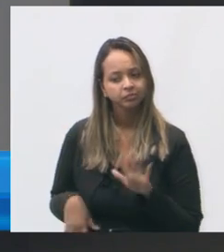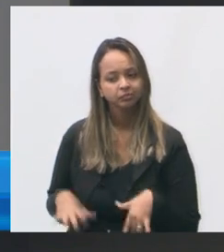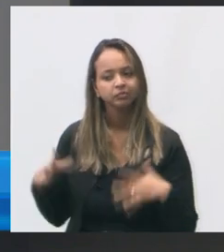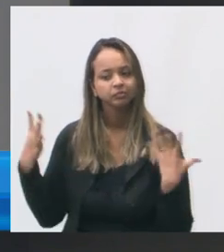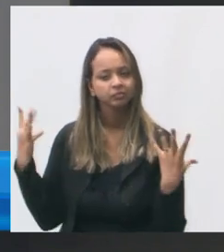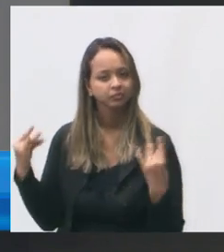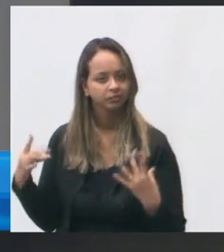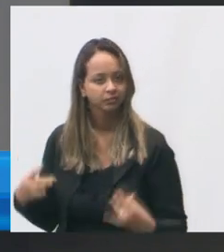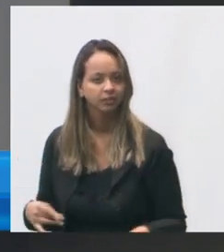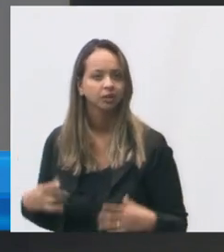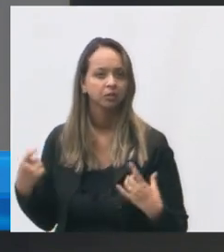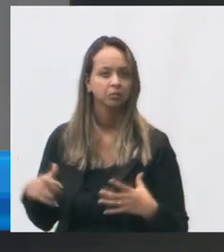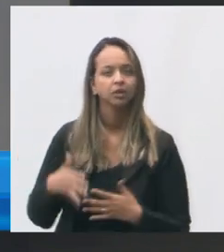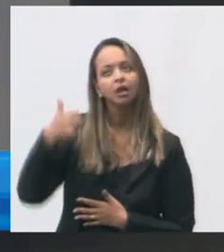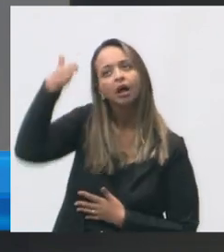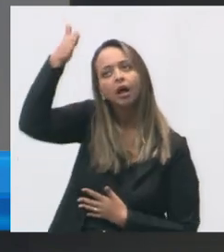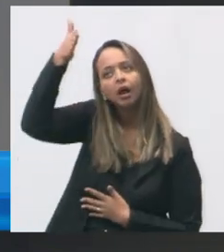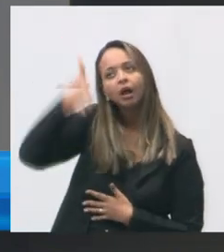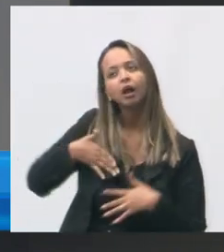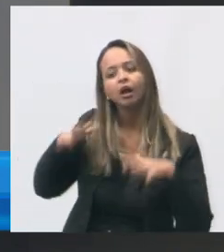clausural o autoclave